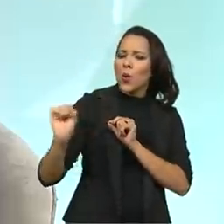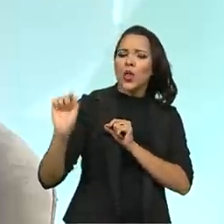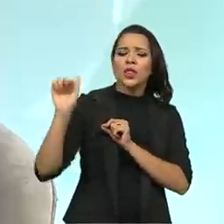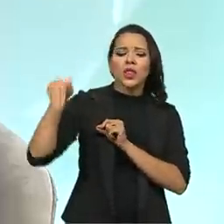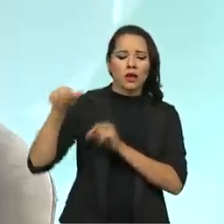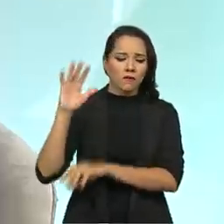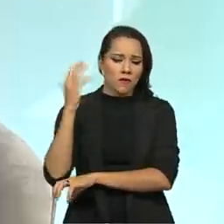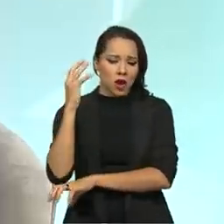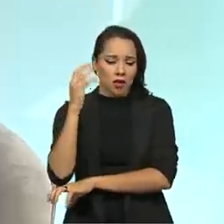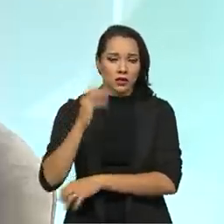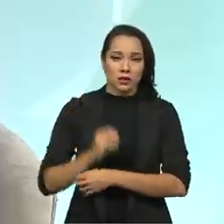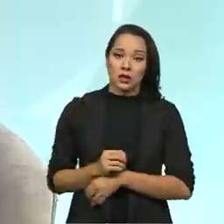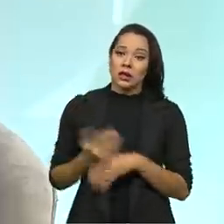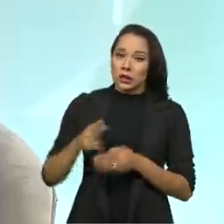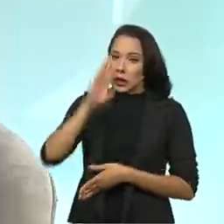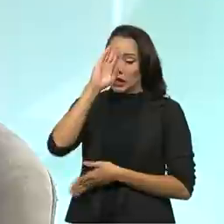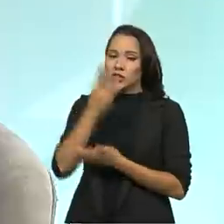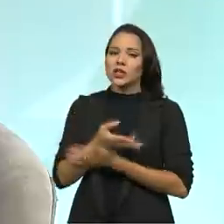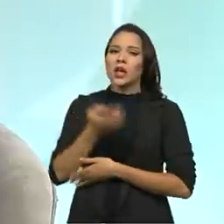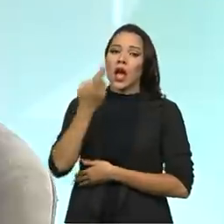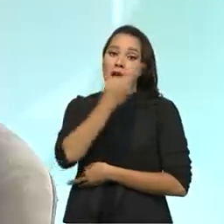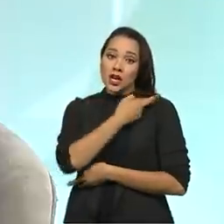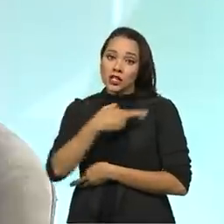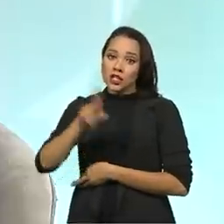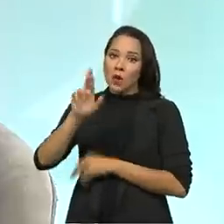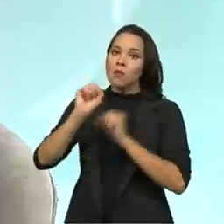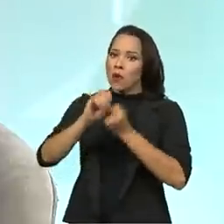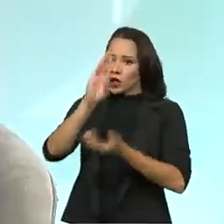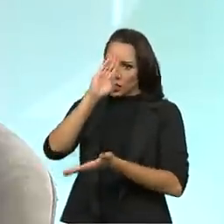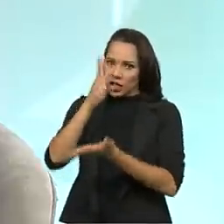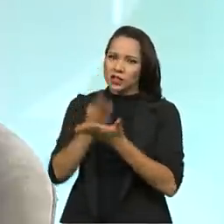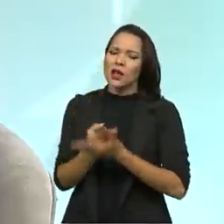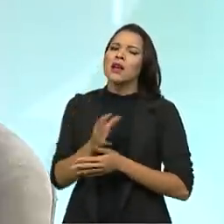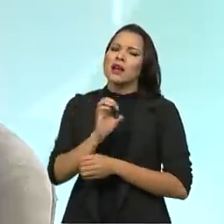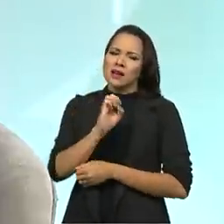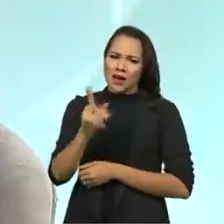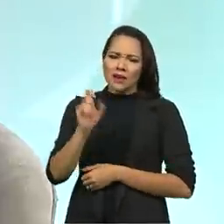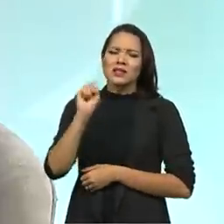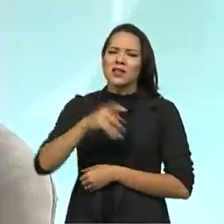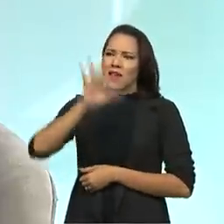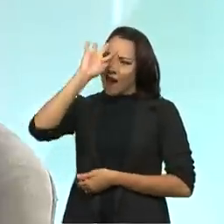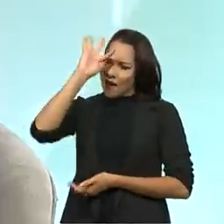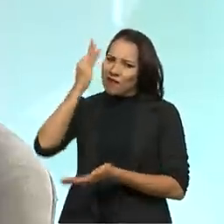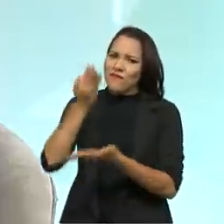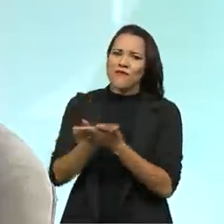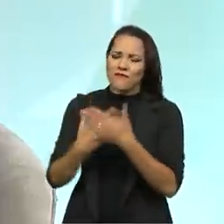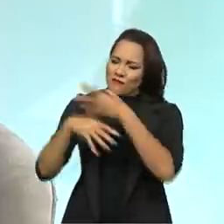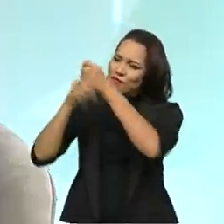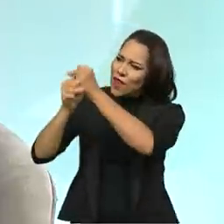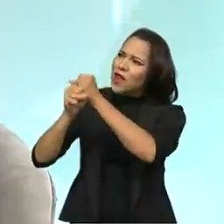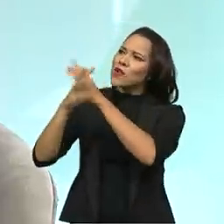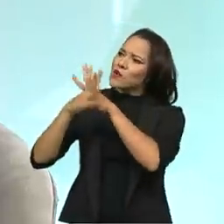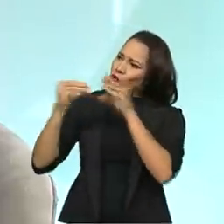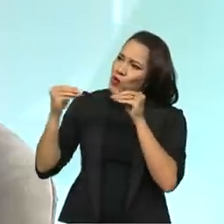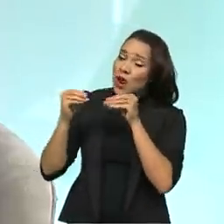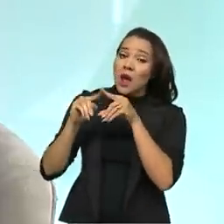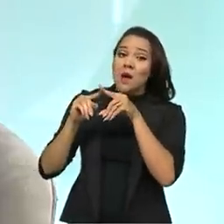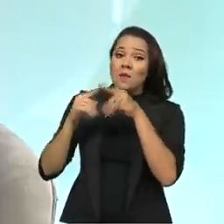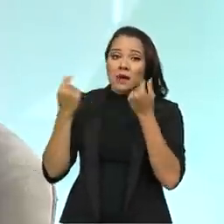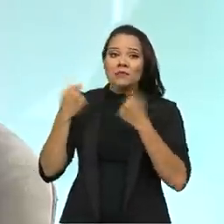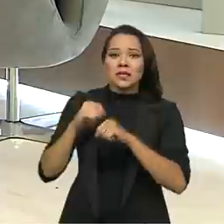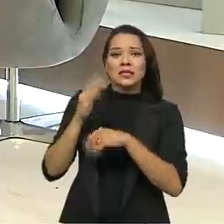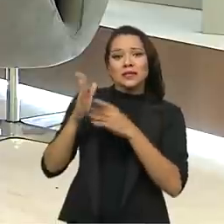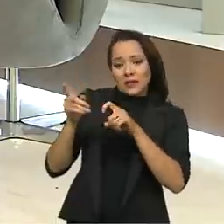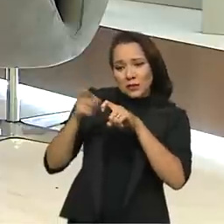exemplo, acredita-se que a religião possa curar. Claro que a fé cura, Claro que a gente não vai discutir a fé. Mas, às vezes, é necessário um cuidado